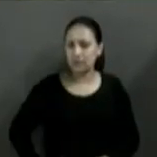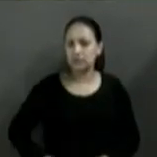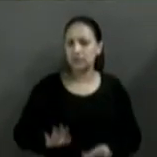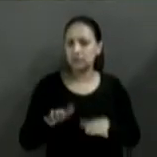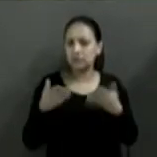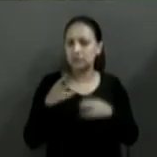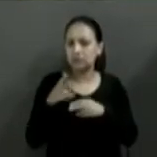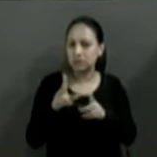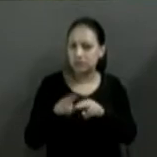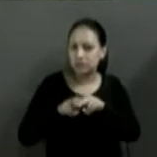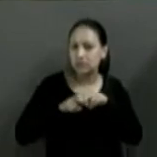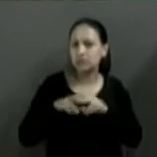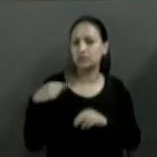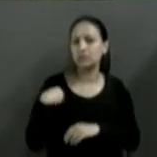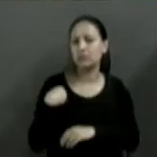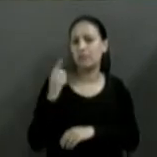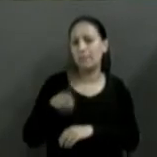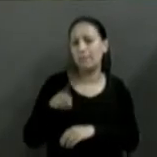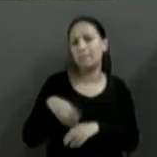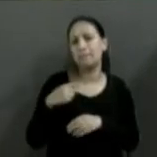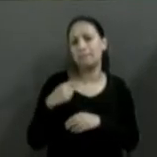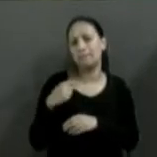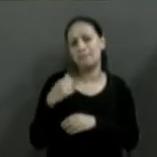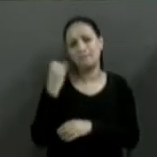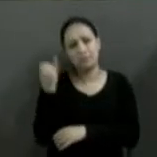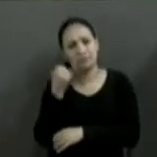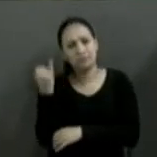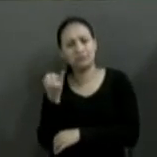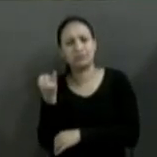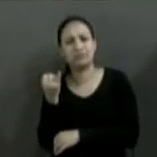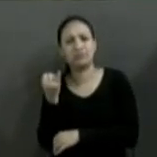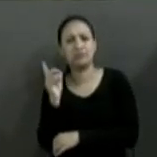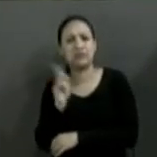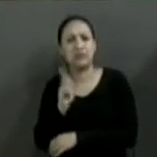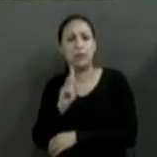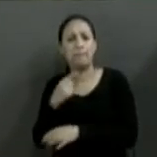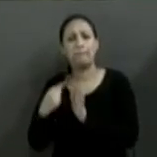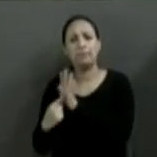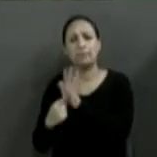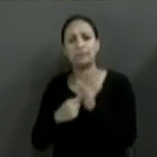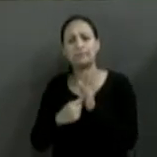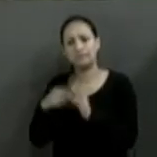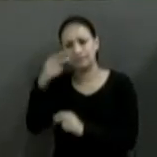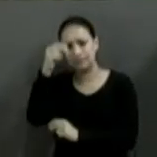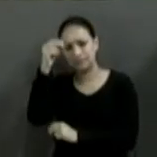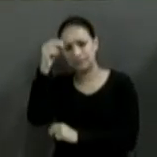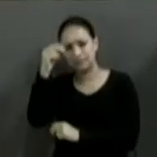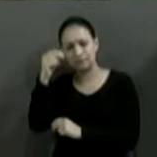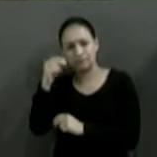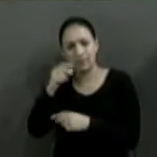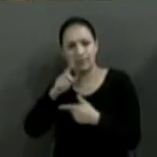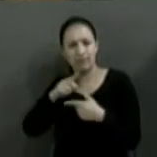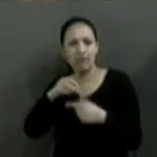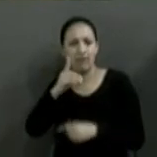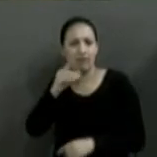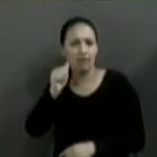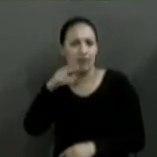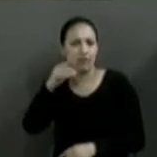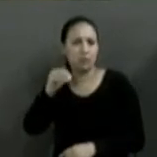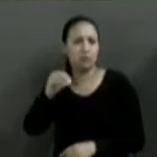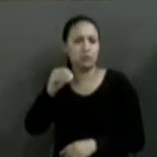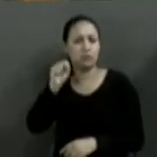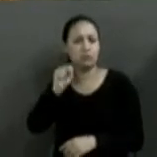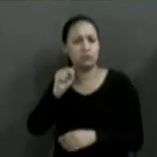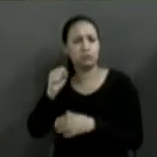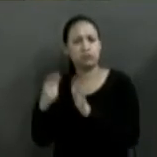que é importante que esses dados também não sejam produzidos pela Prefeitura. Sejam dados que venham